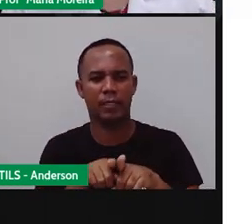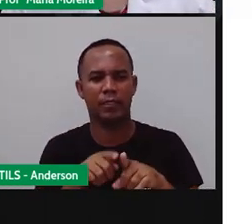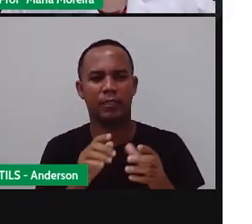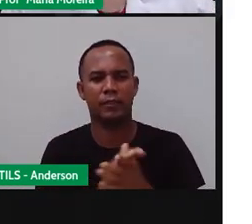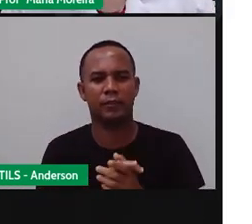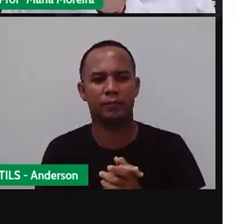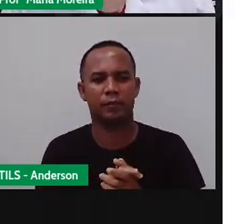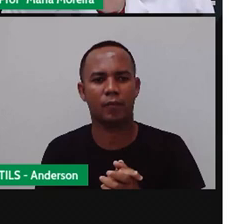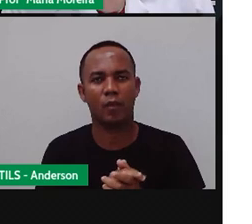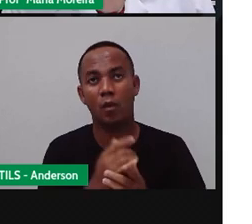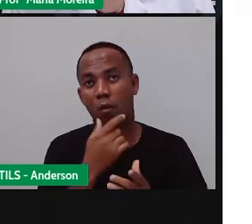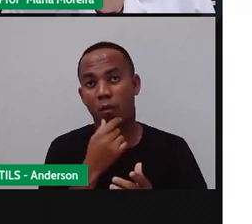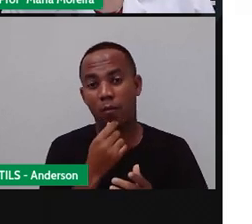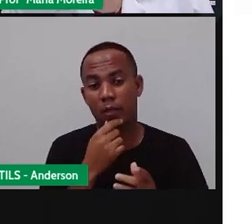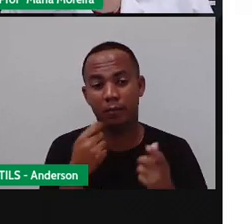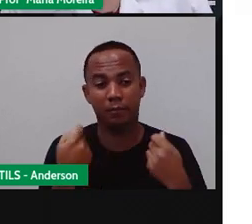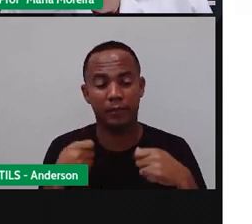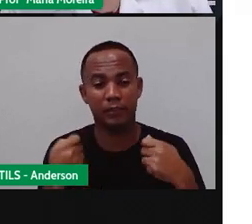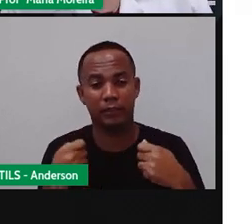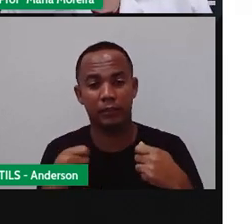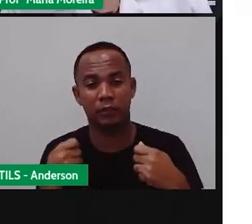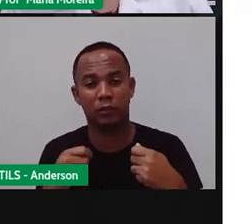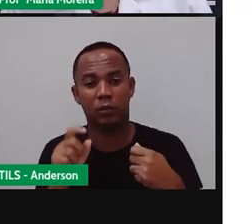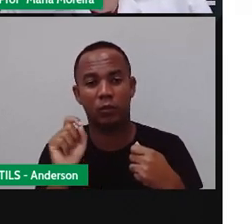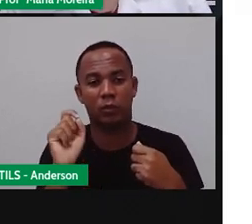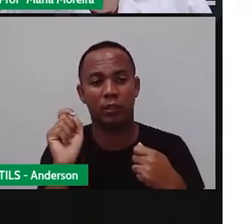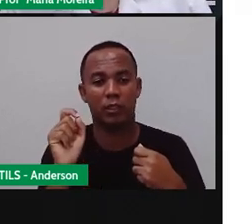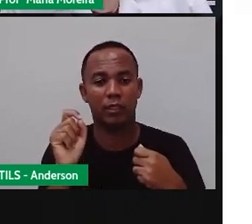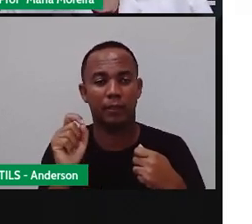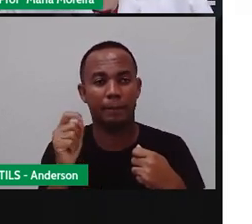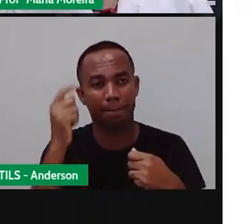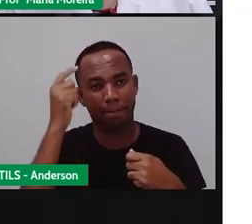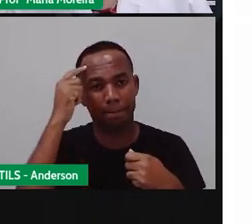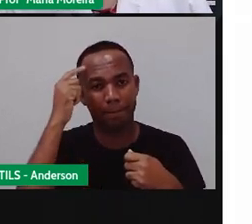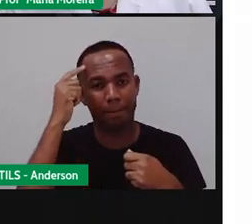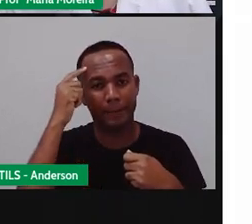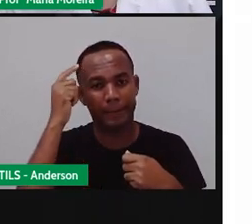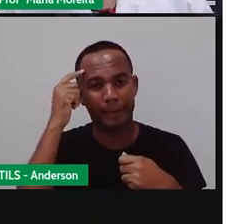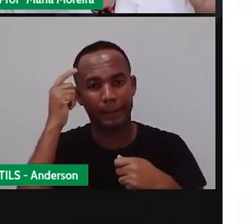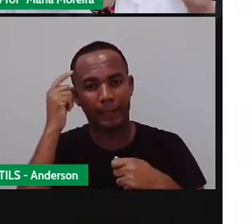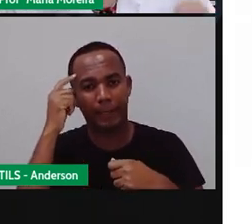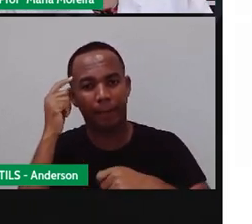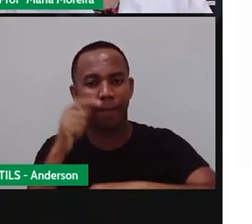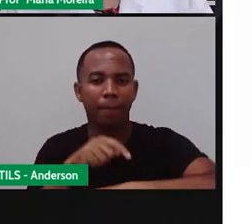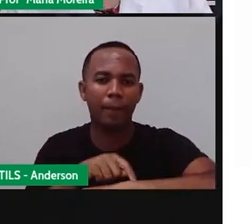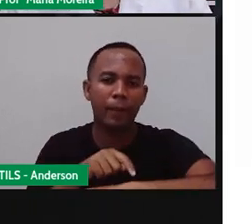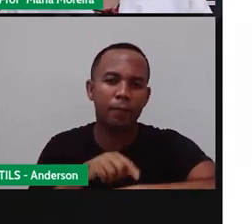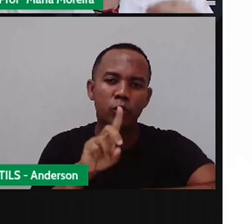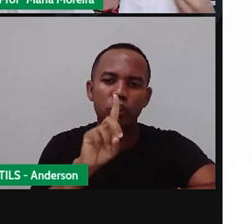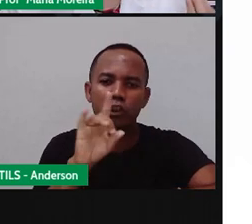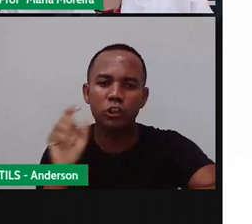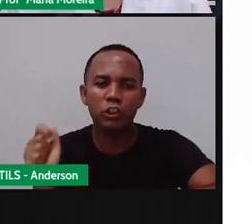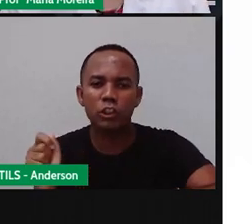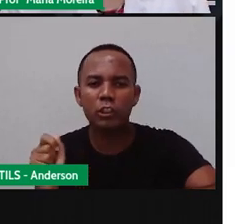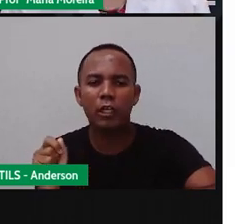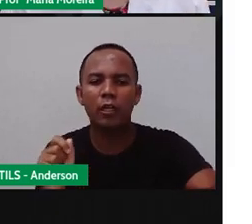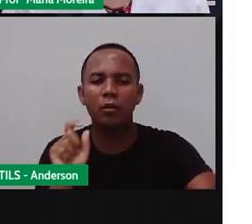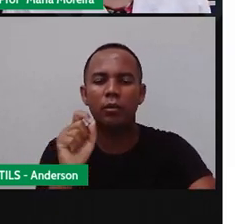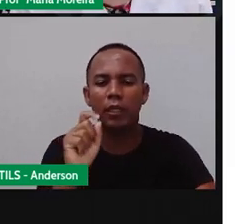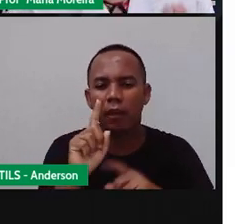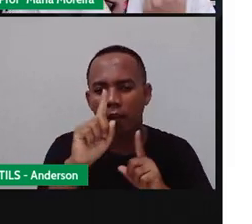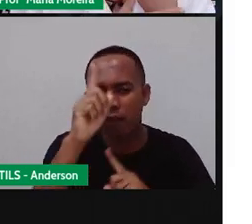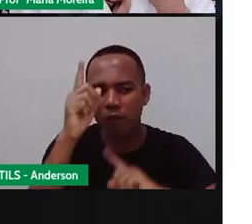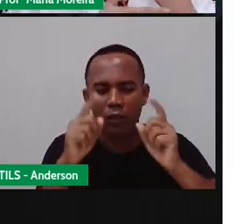Quando o homem precisou medir partes do tempo de um dia, ele inventou o quê? O